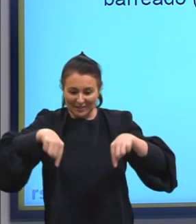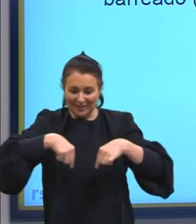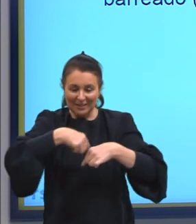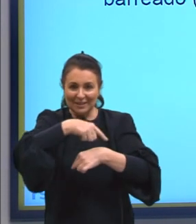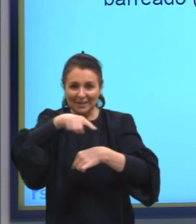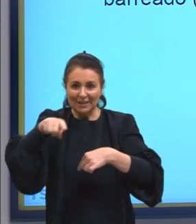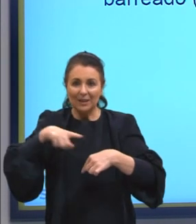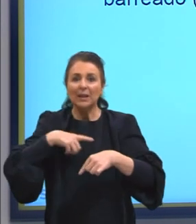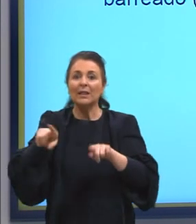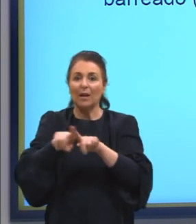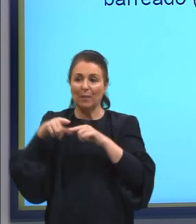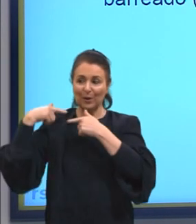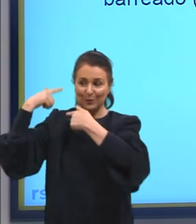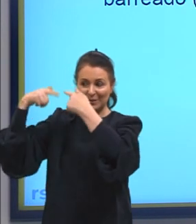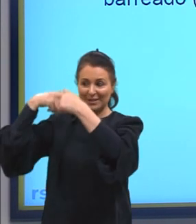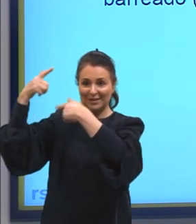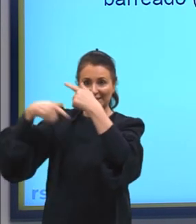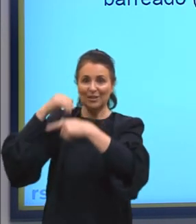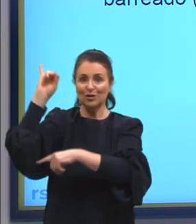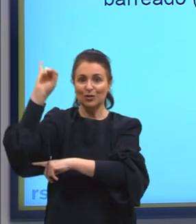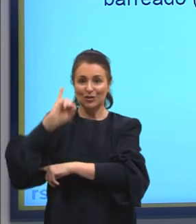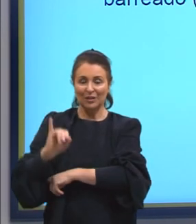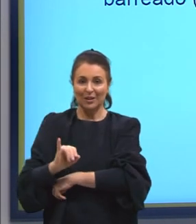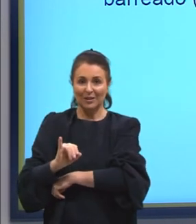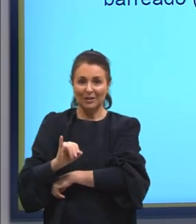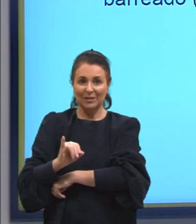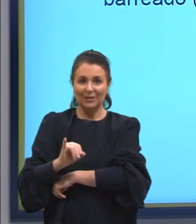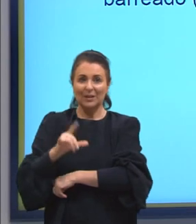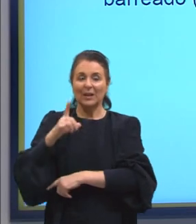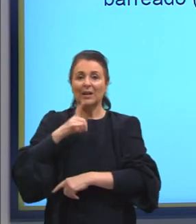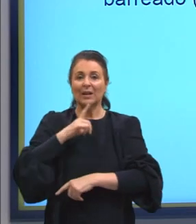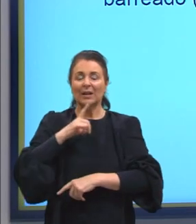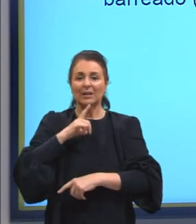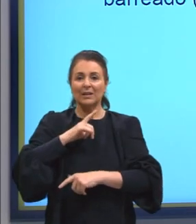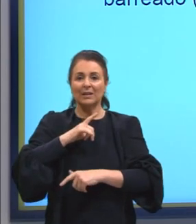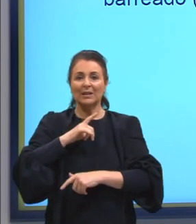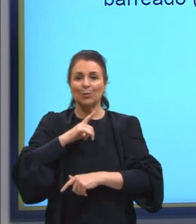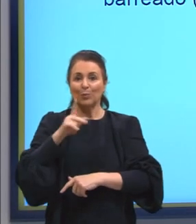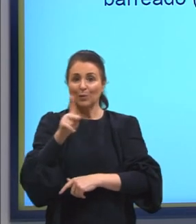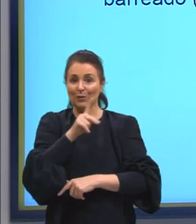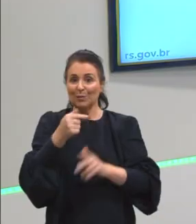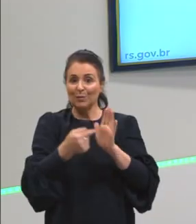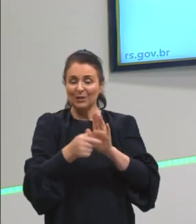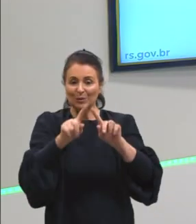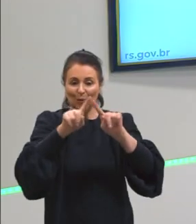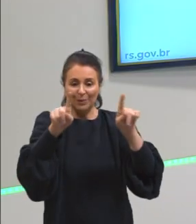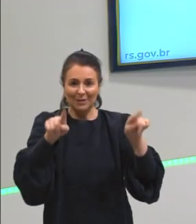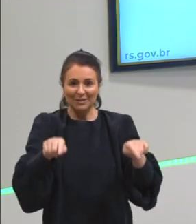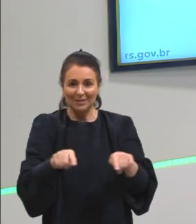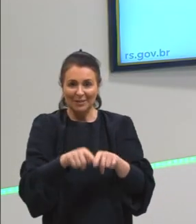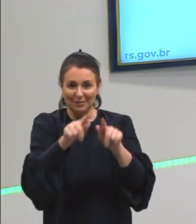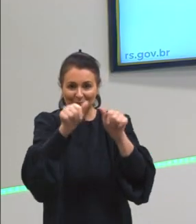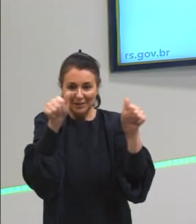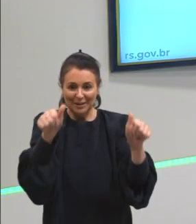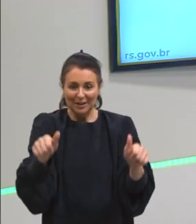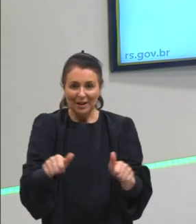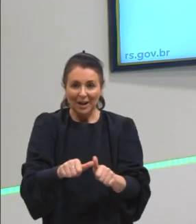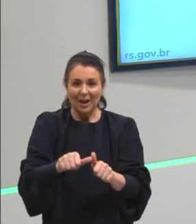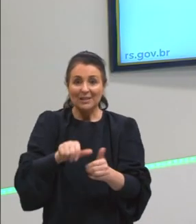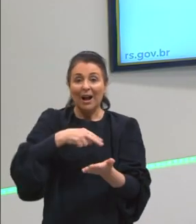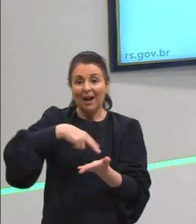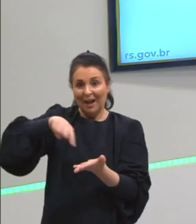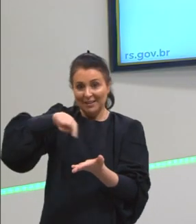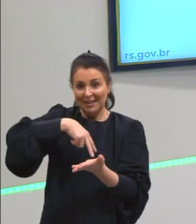descendentes italianos. E aqui trago algumas imagens. Aqui está a dança de